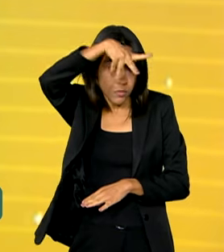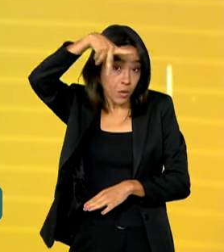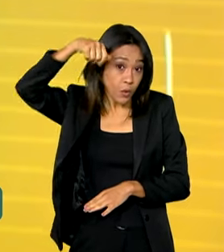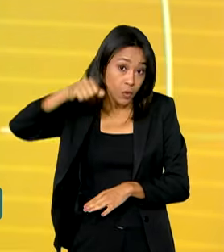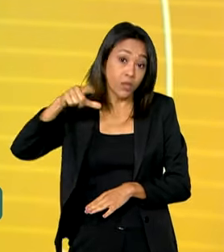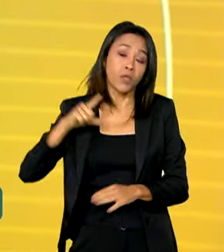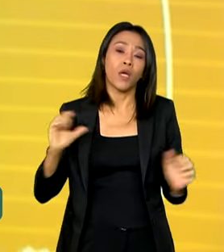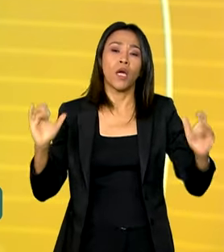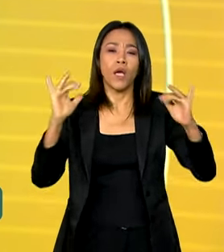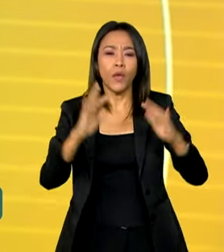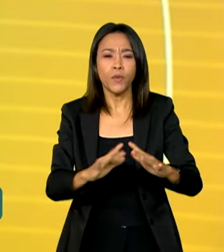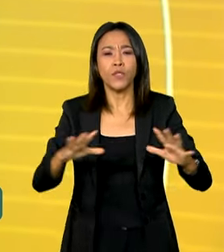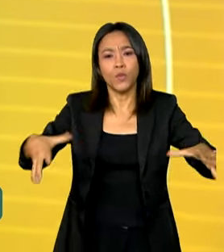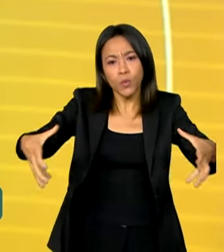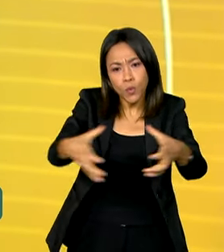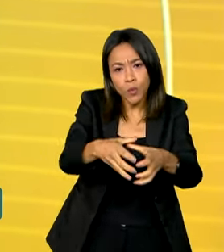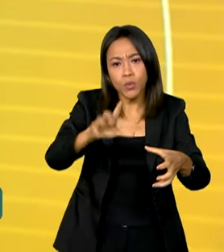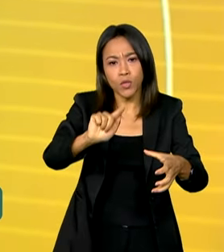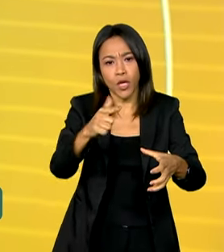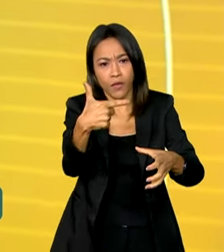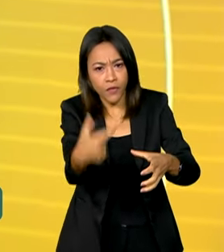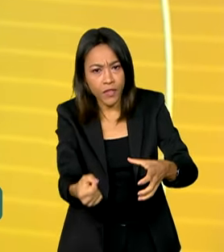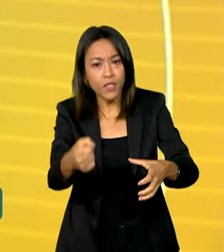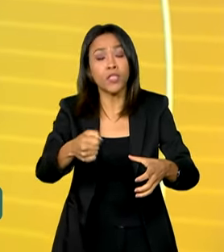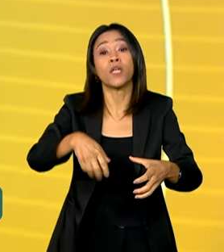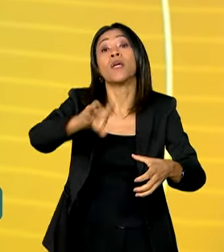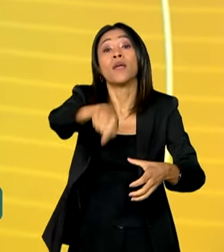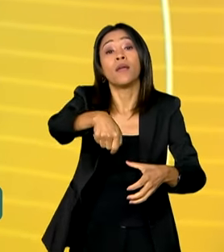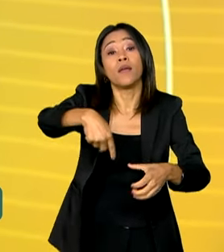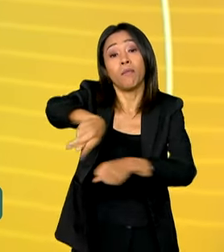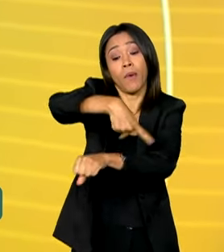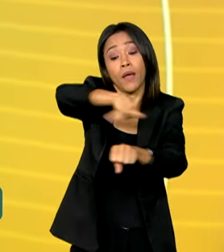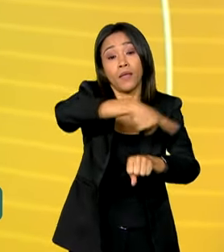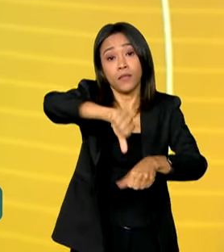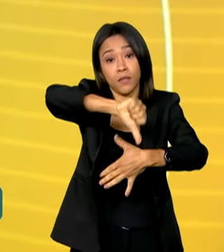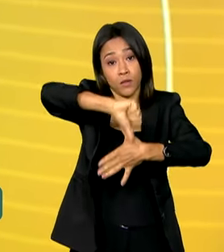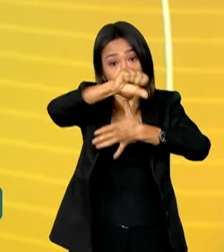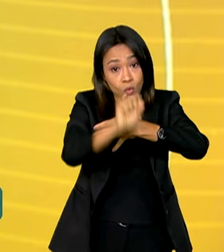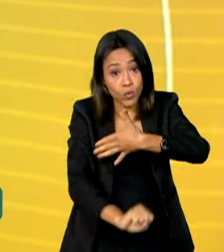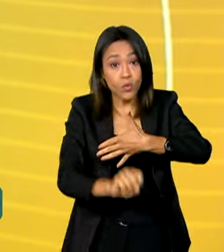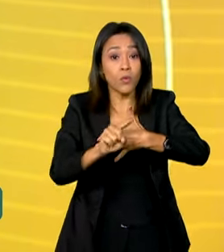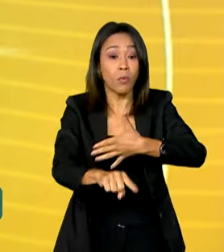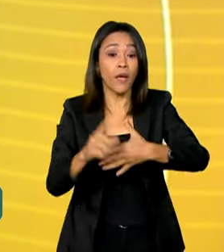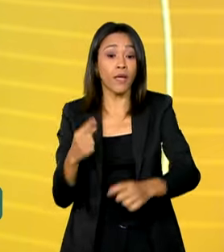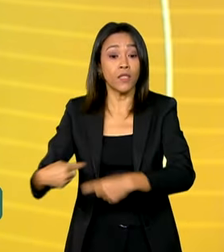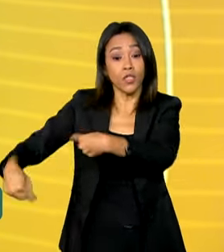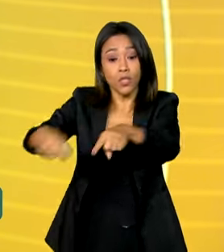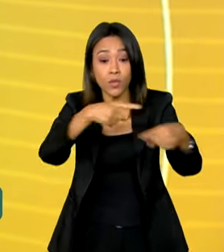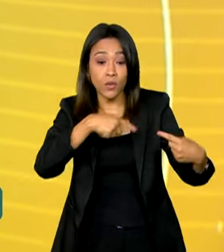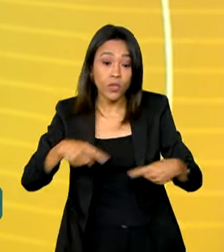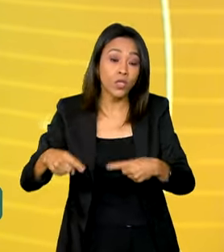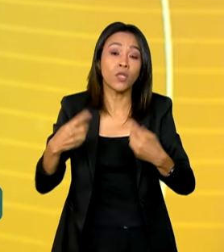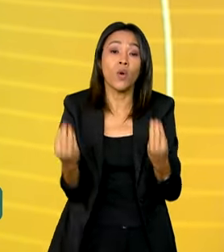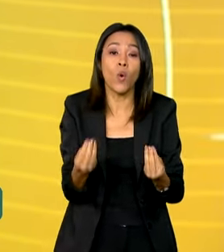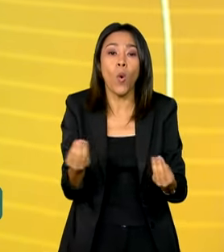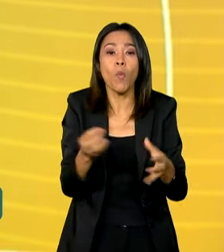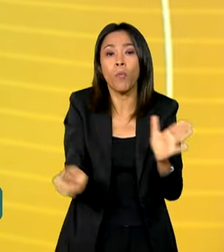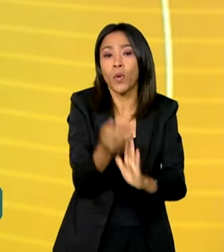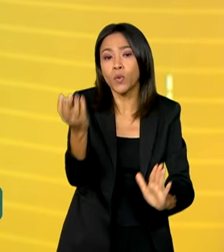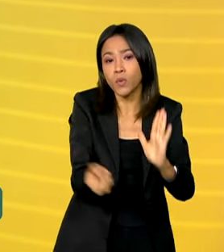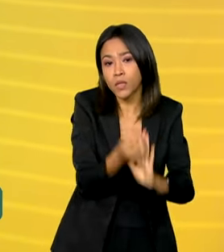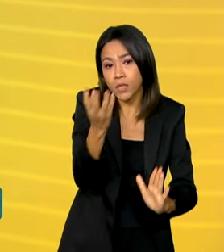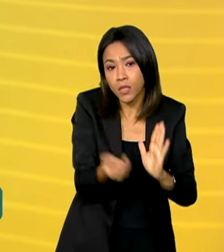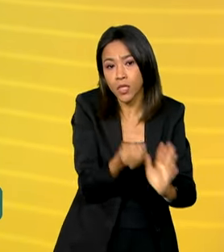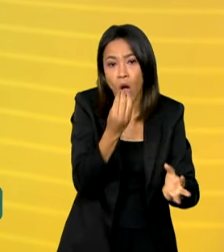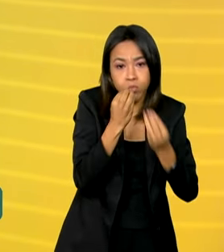G20, de países da América do Sul e de organizações internacionais, para discutir formas de produzir mais alimentos